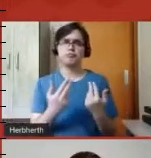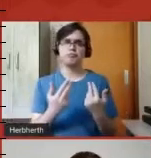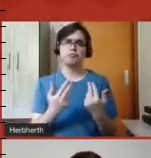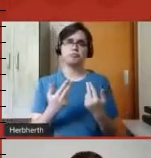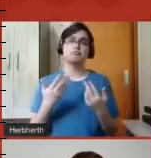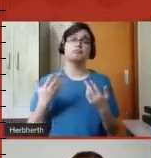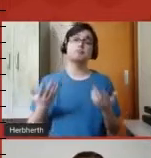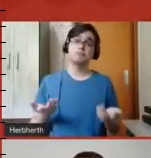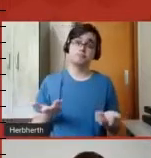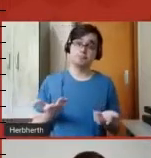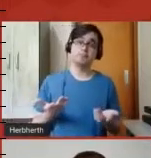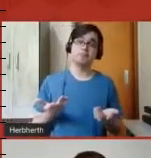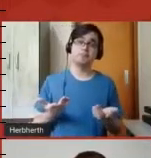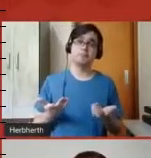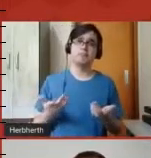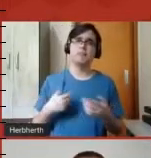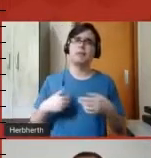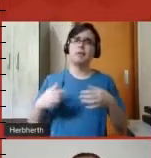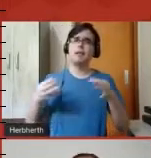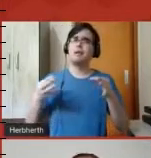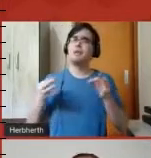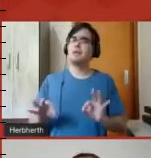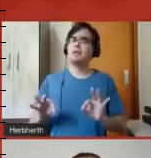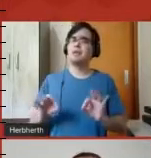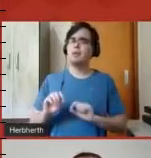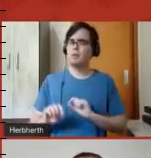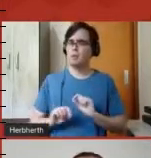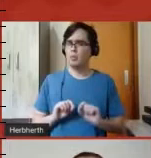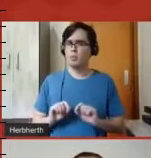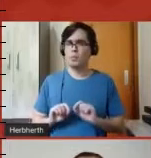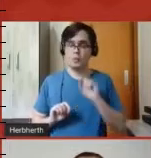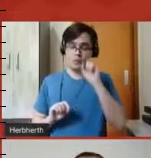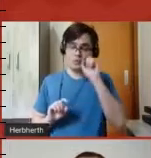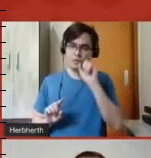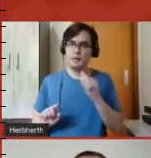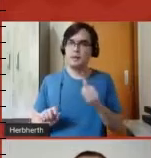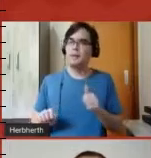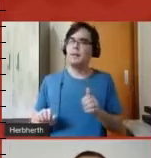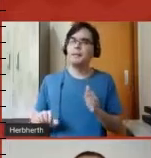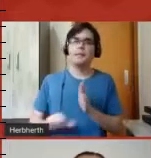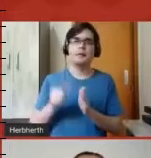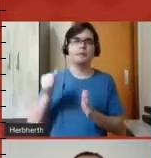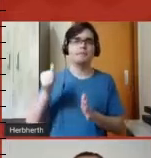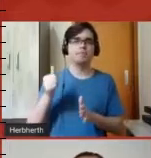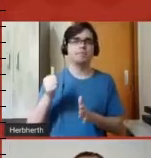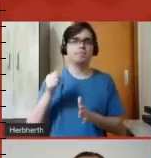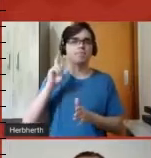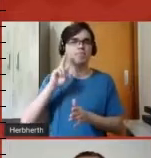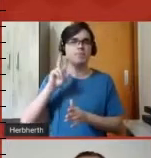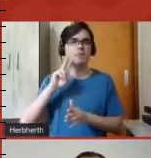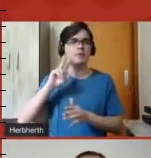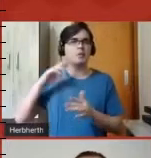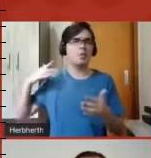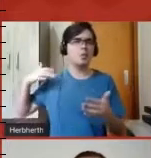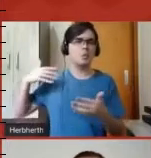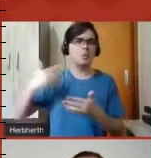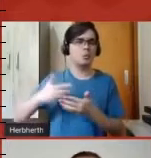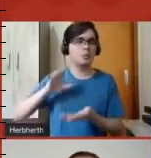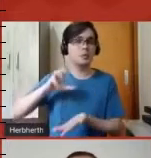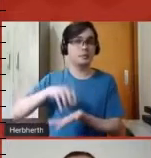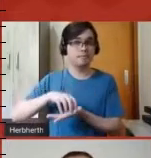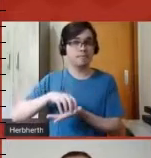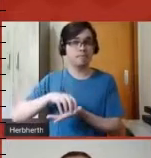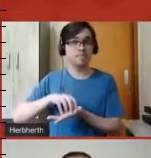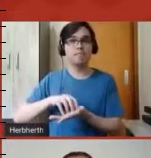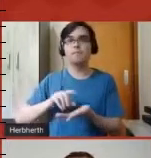tenho praticamente certeza que, pela primeira vez na história do nosso departamento, a gente teve esse tipo de experiência unificada.